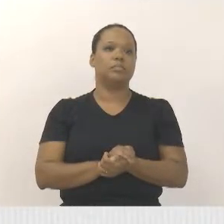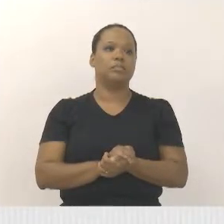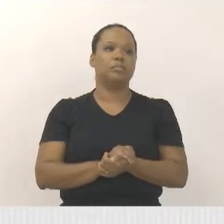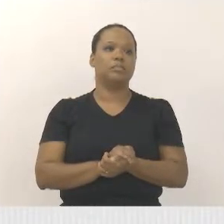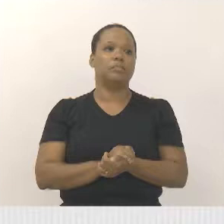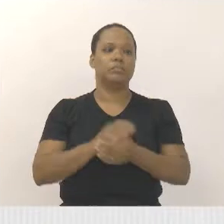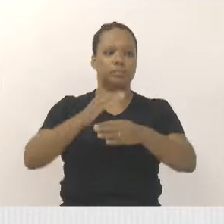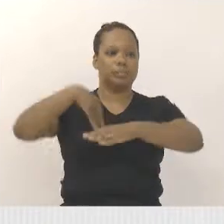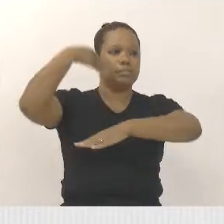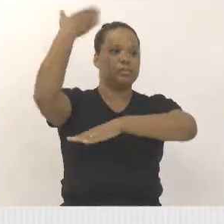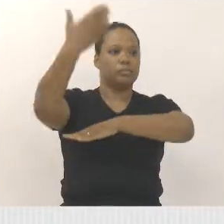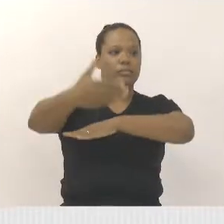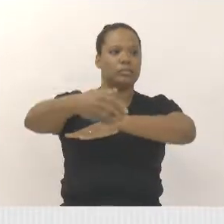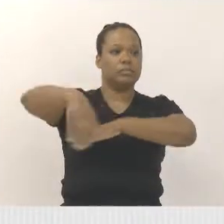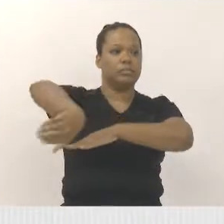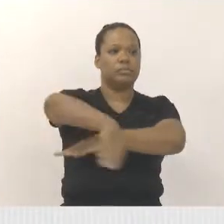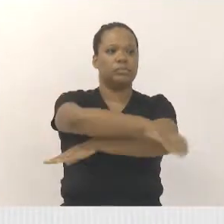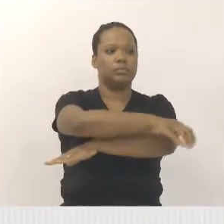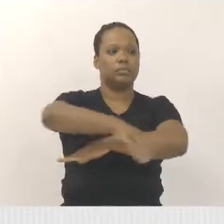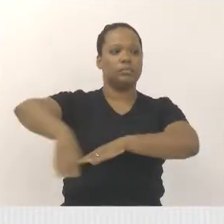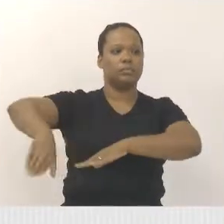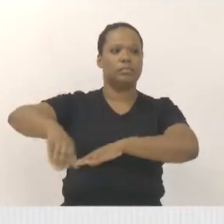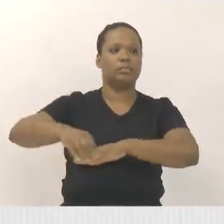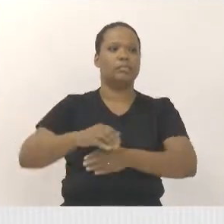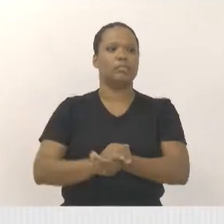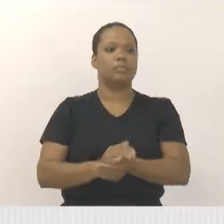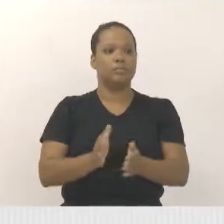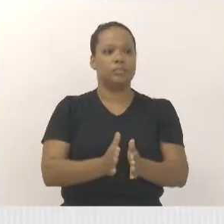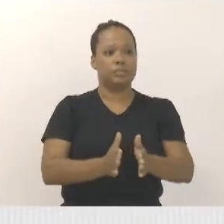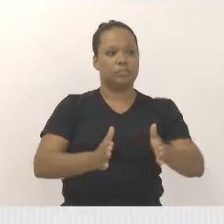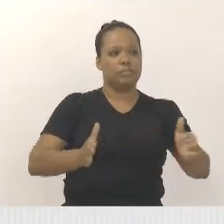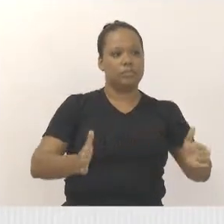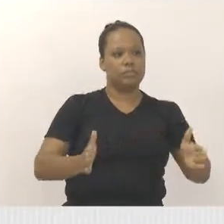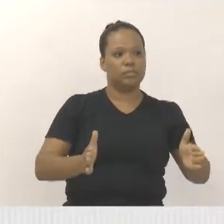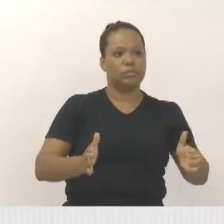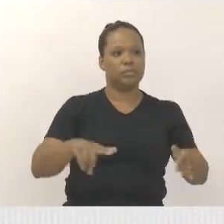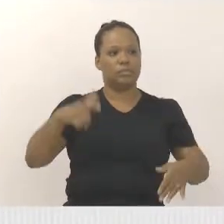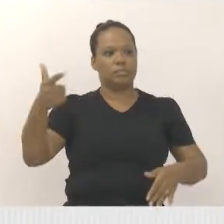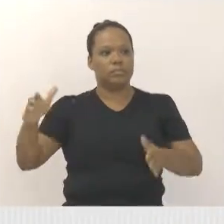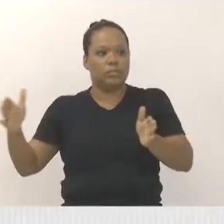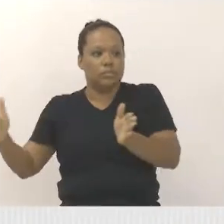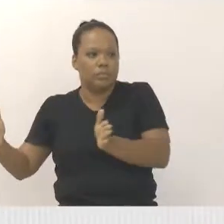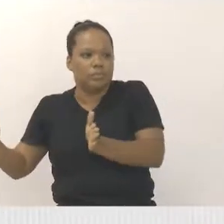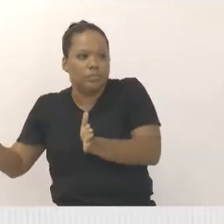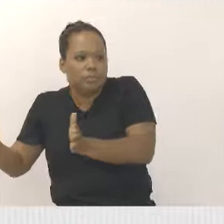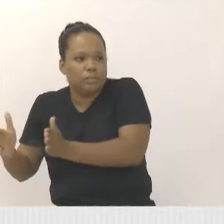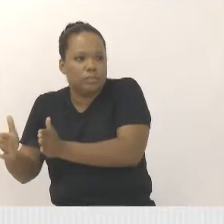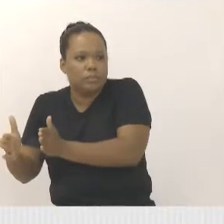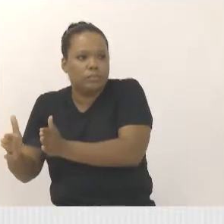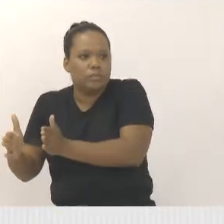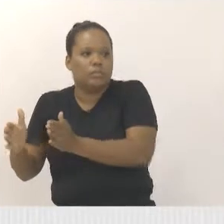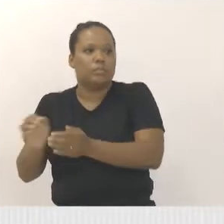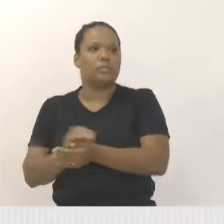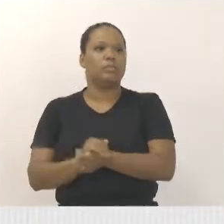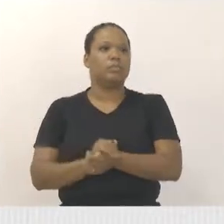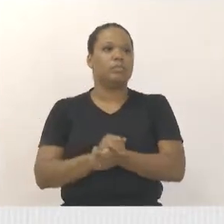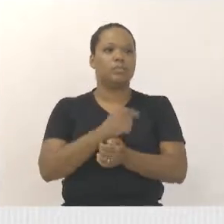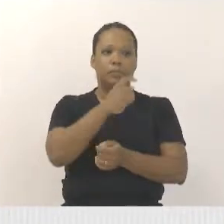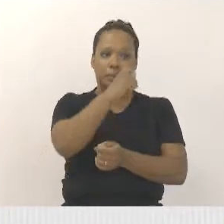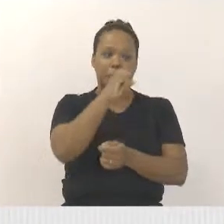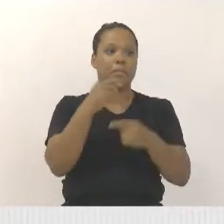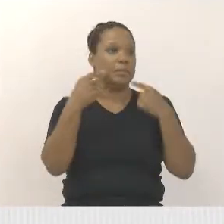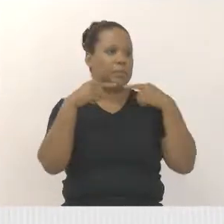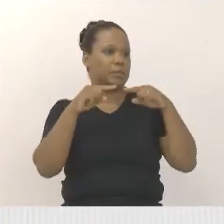outro lado da rua, um lado é um pouco mais largo, o outro mais estreito. Então, o pessoal do lado mais estreito estão